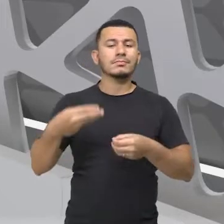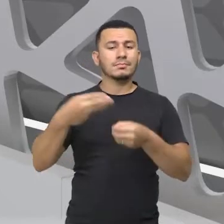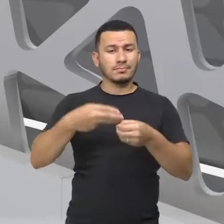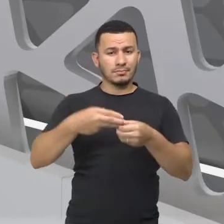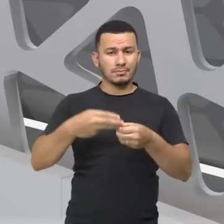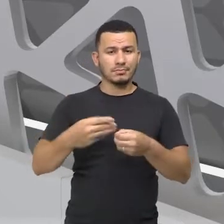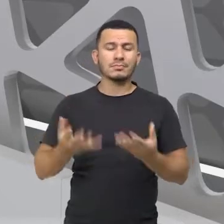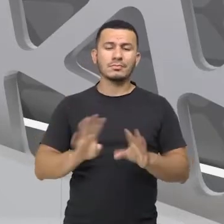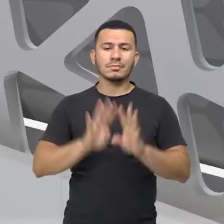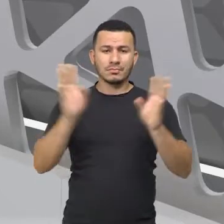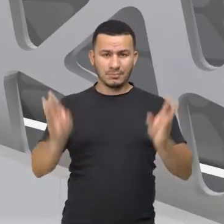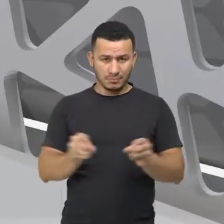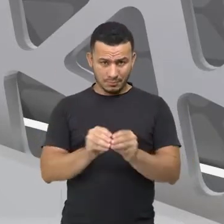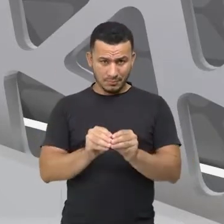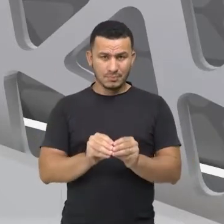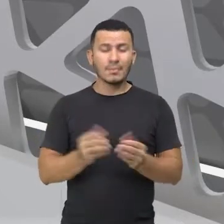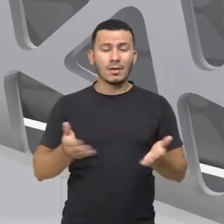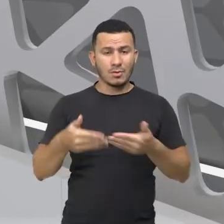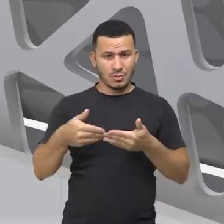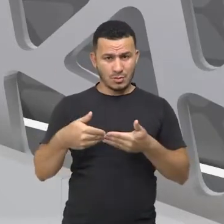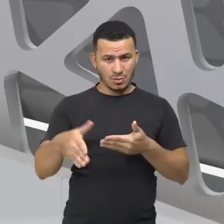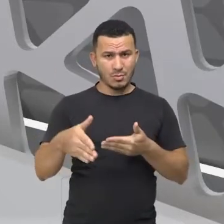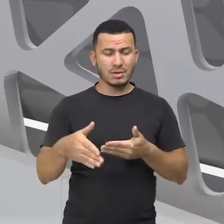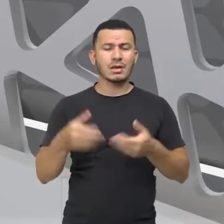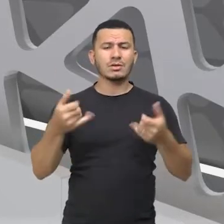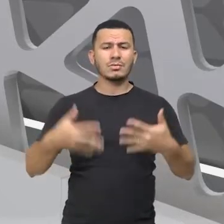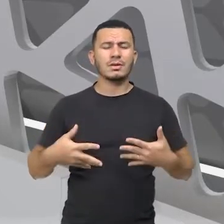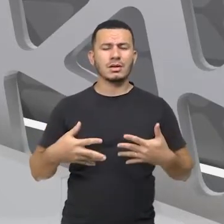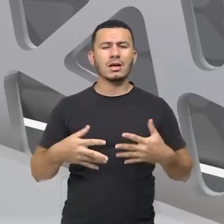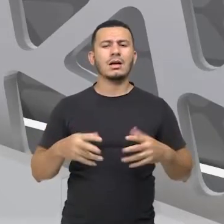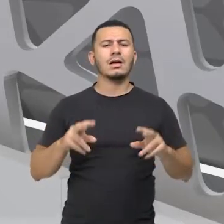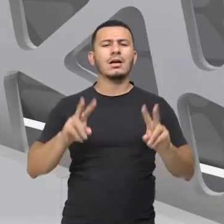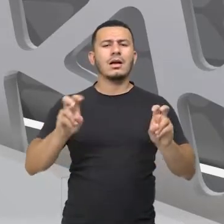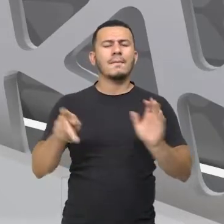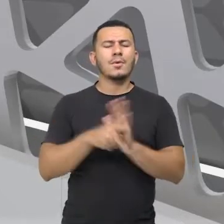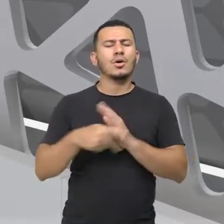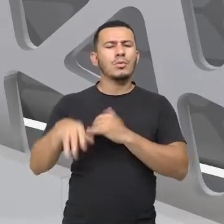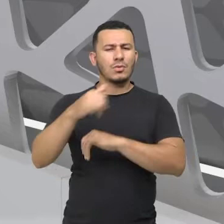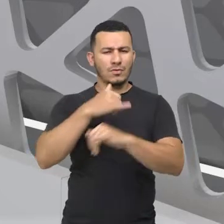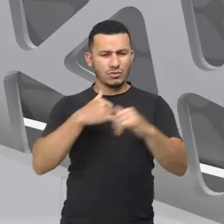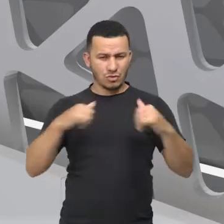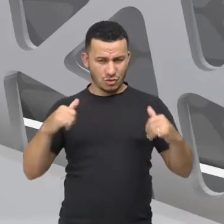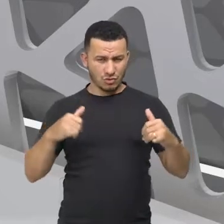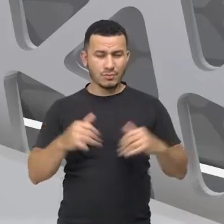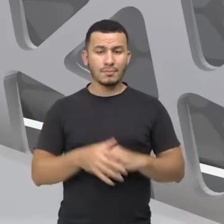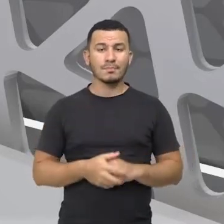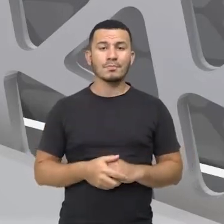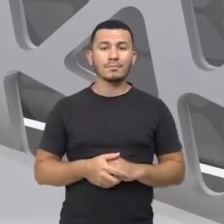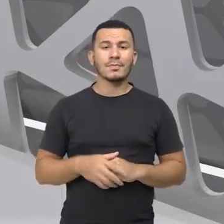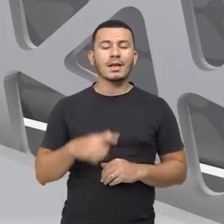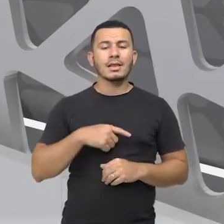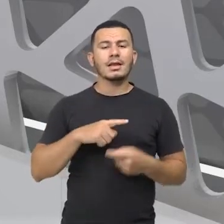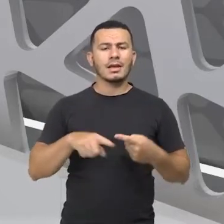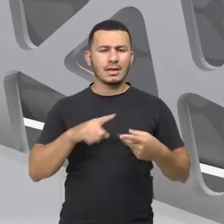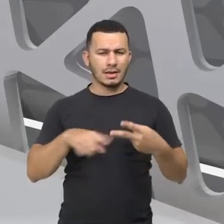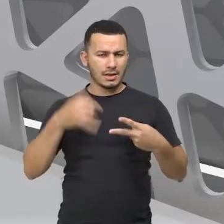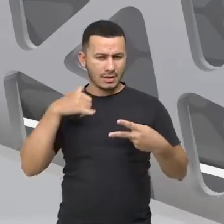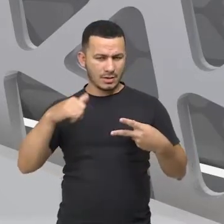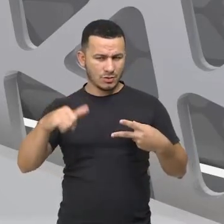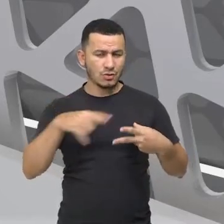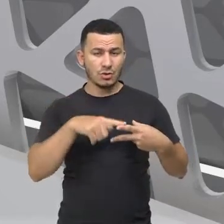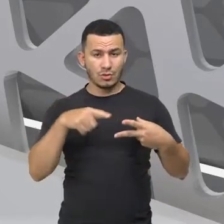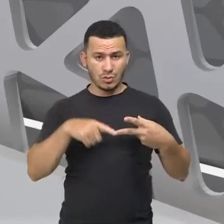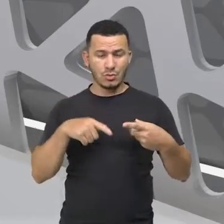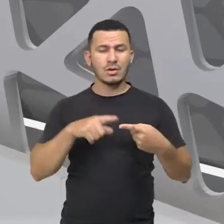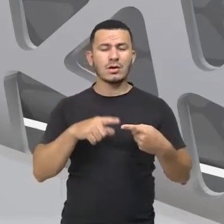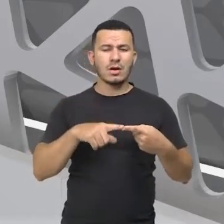Fechamos, então, essa parte. Agora, nós vamos começar a falar sobre as fontes de energia. A gente verifica que há dois tipos de fontes de energia.